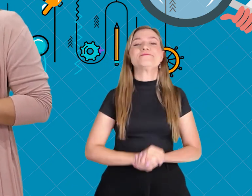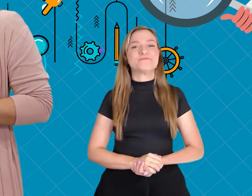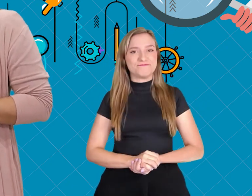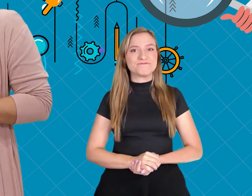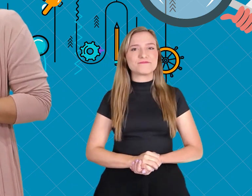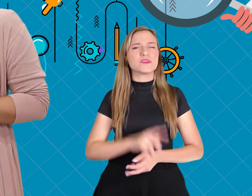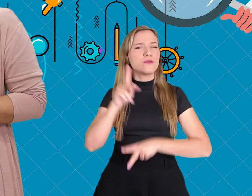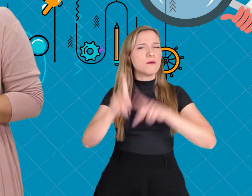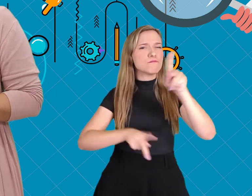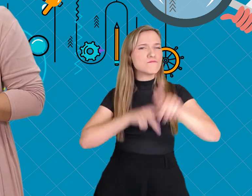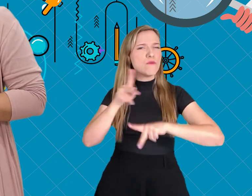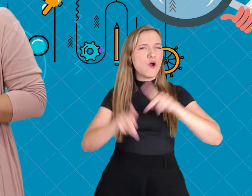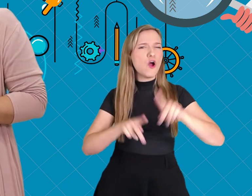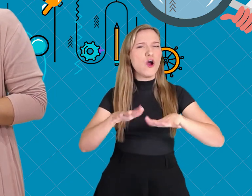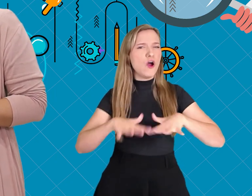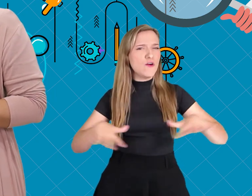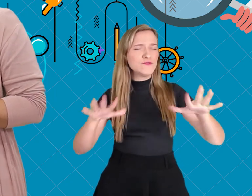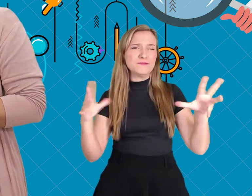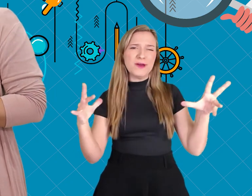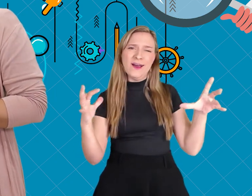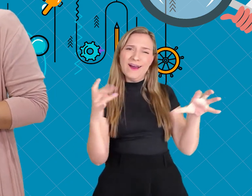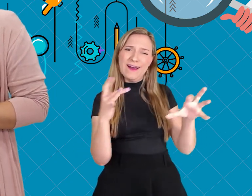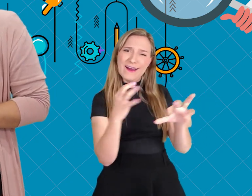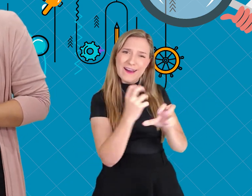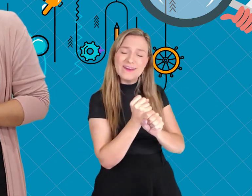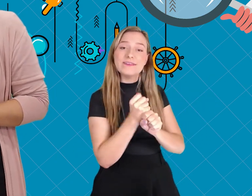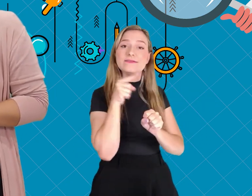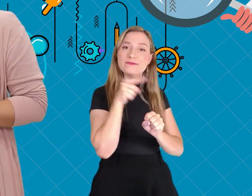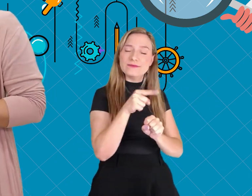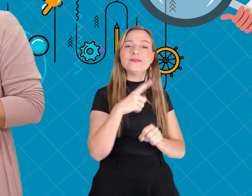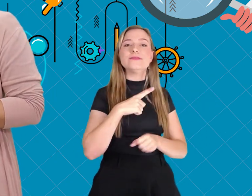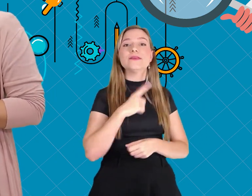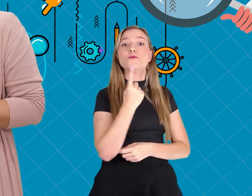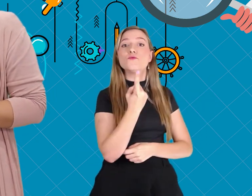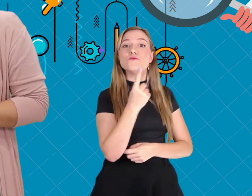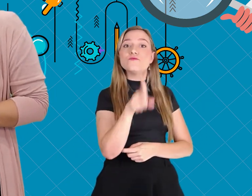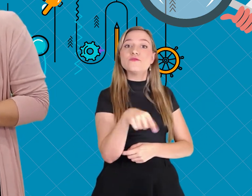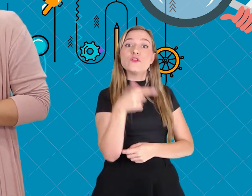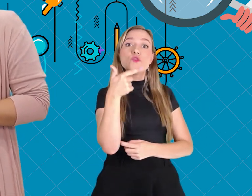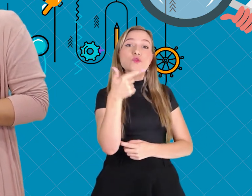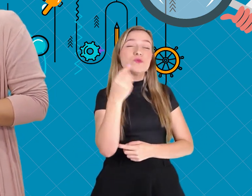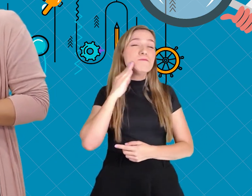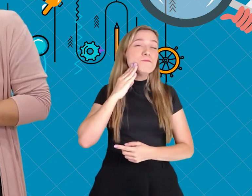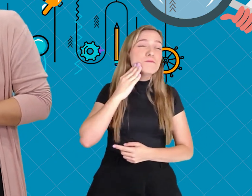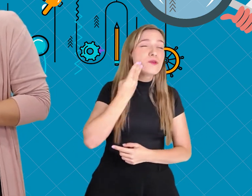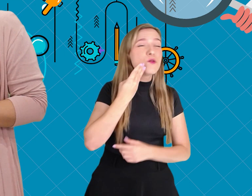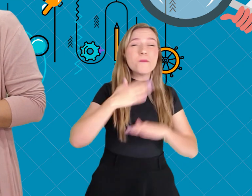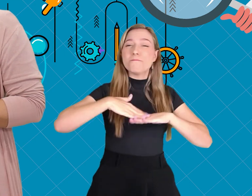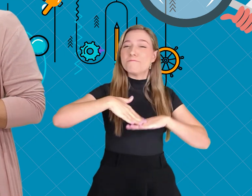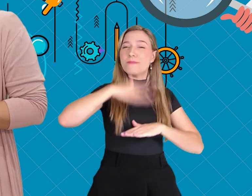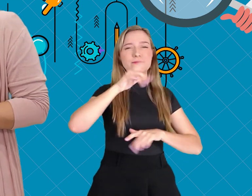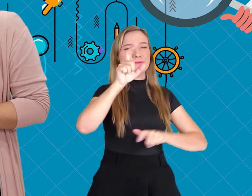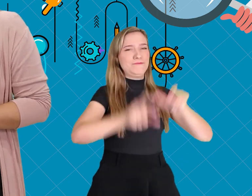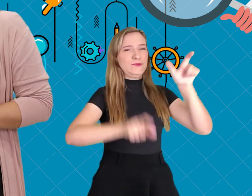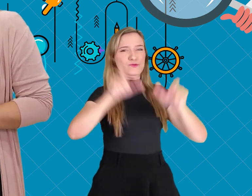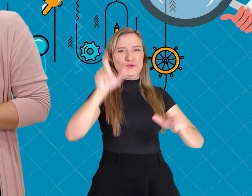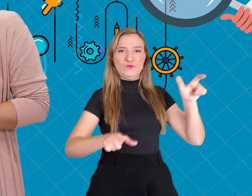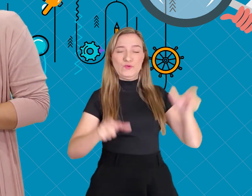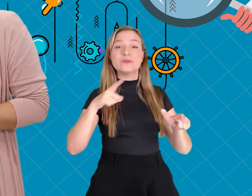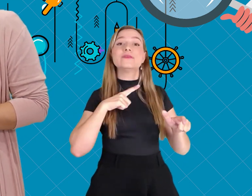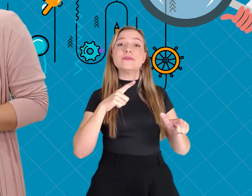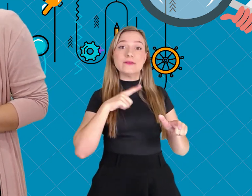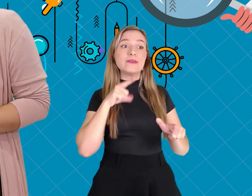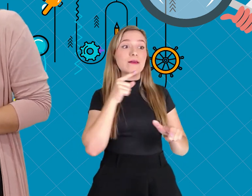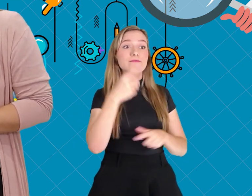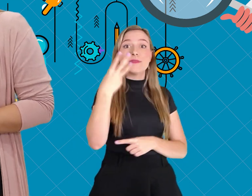E a população total do continente é de mais de 1,2 bilhão de habitantes e está entre